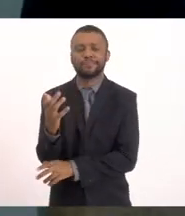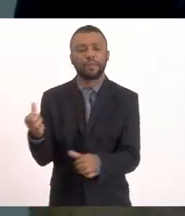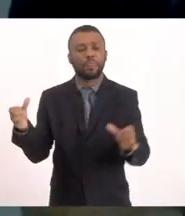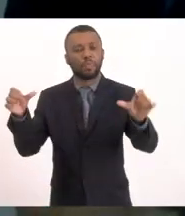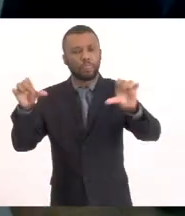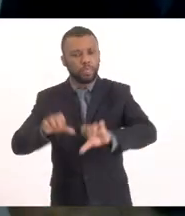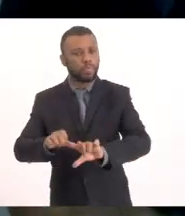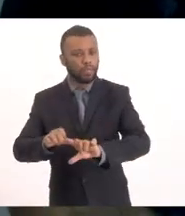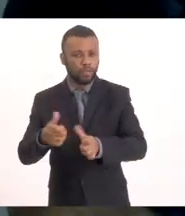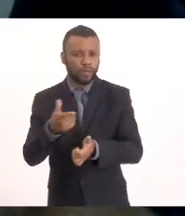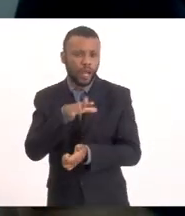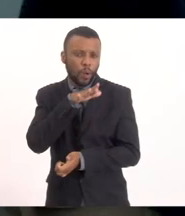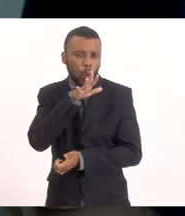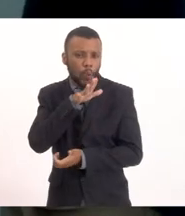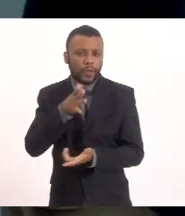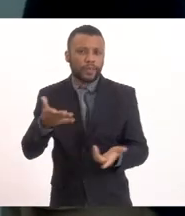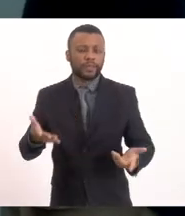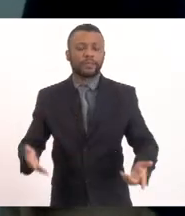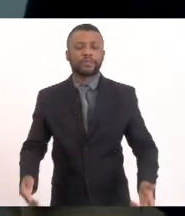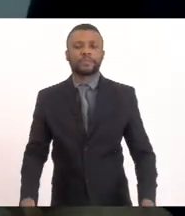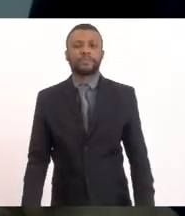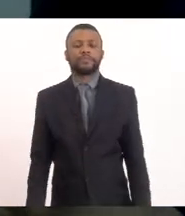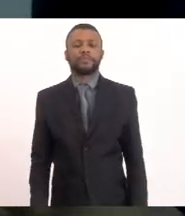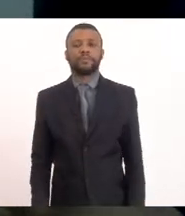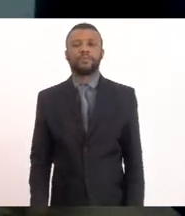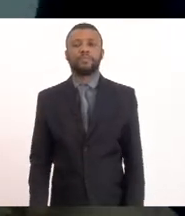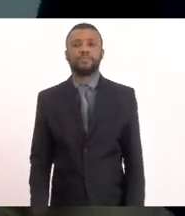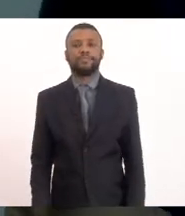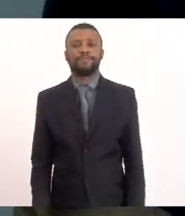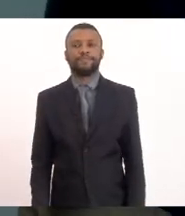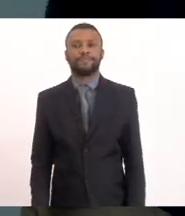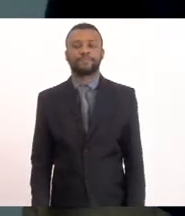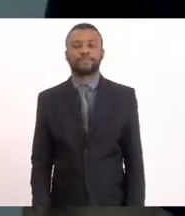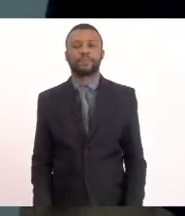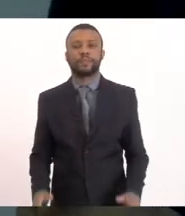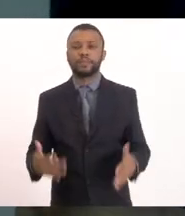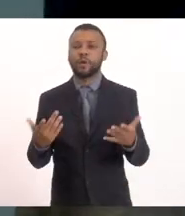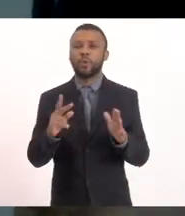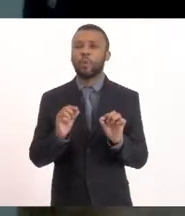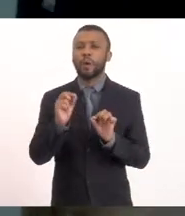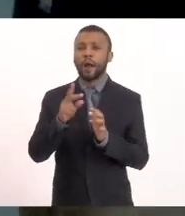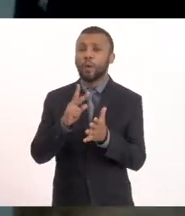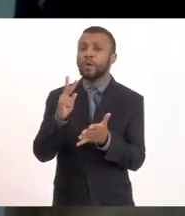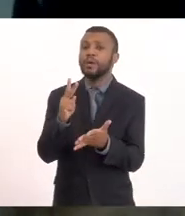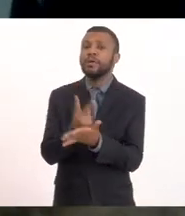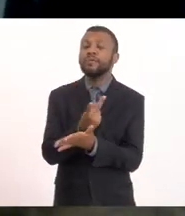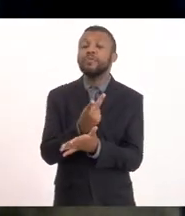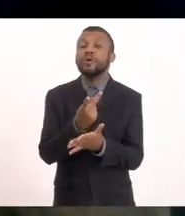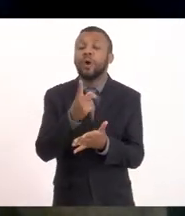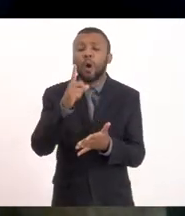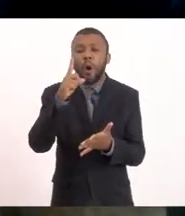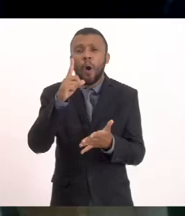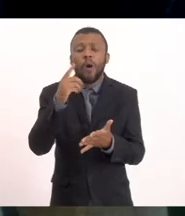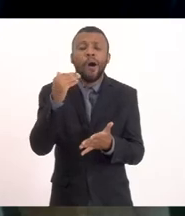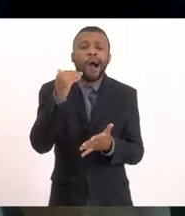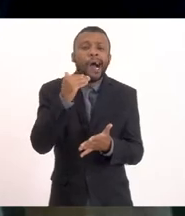E Assim O que ocorreu lá Foi um erro logístico A gente